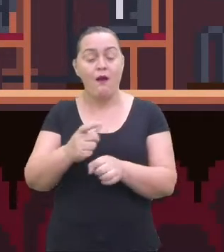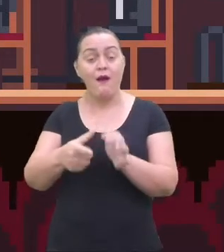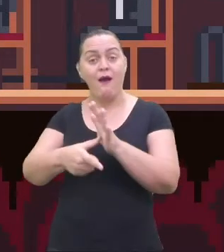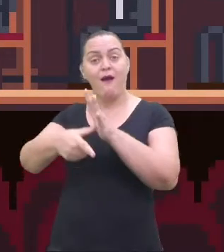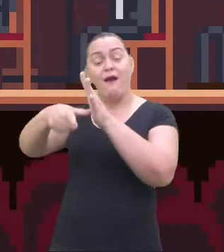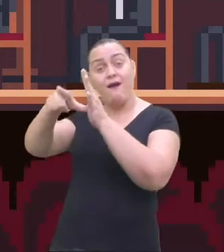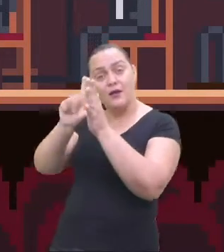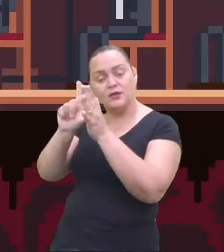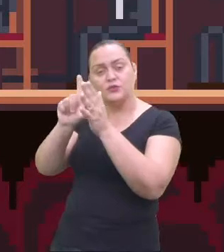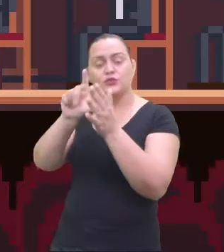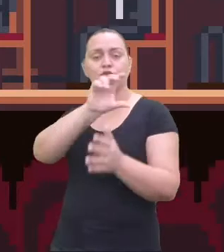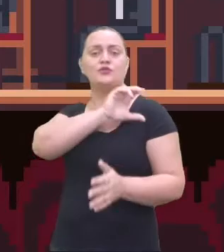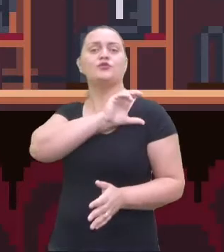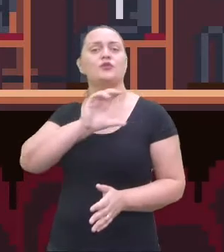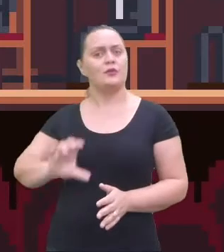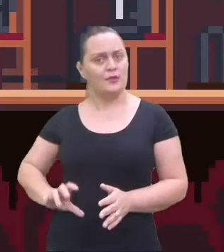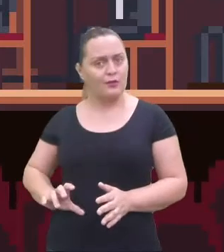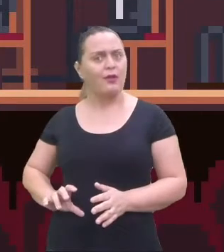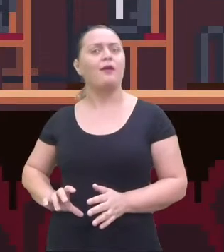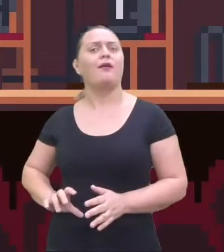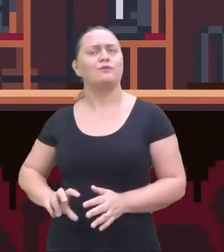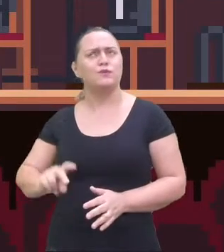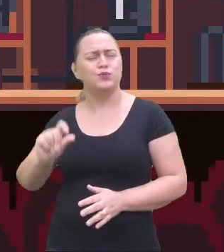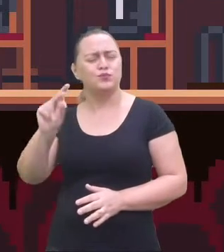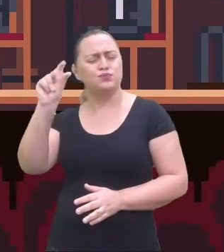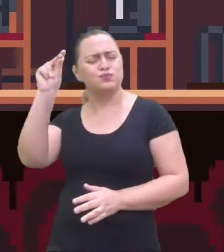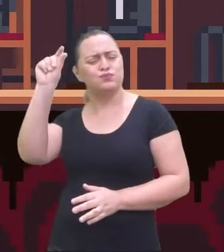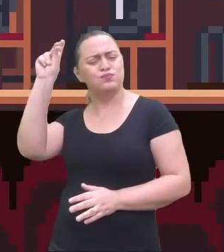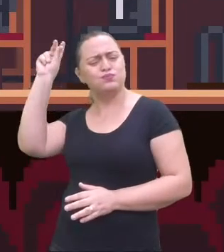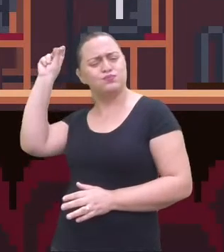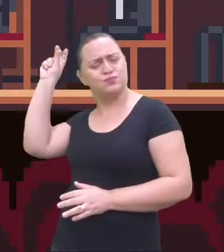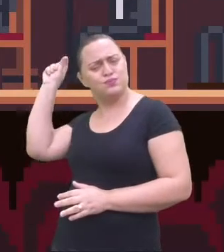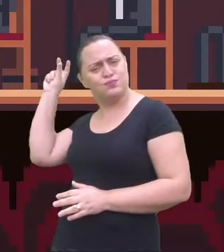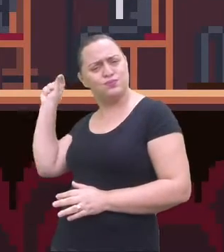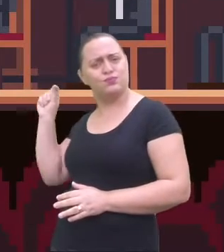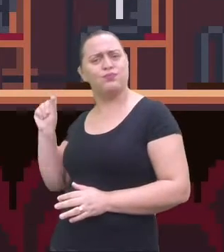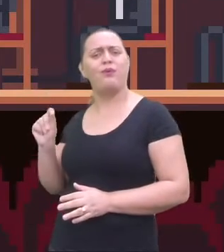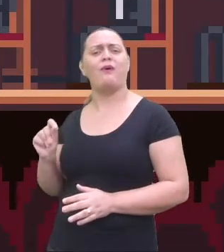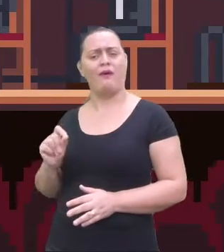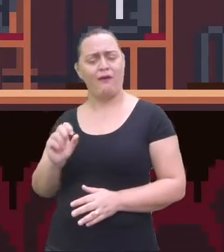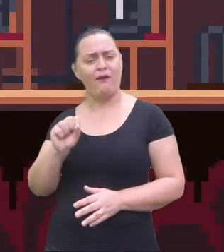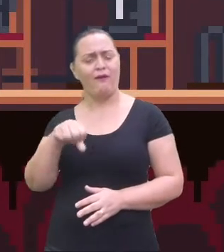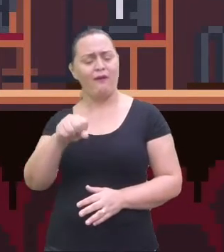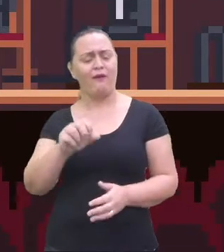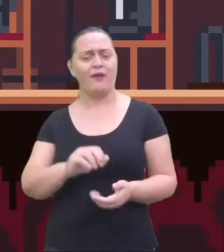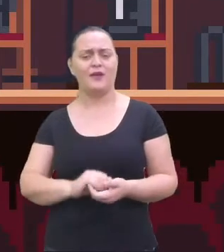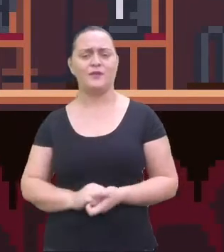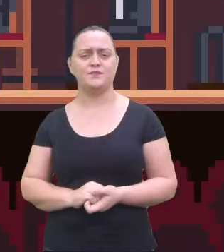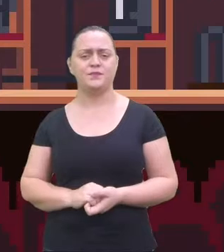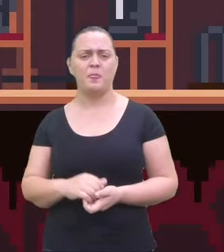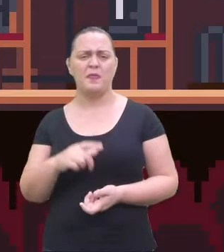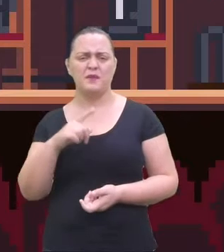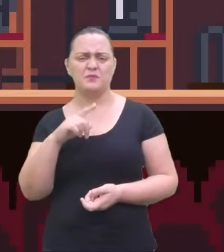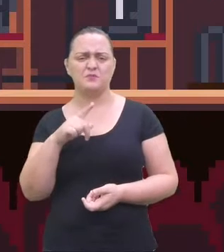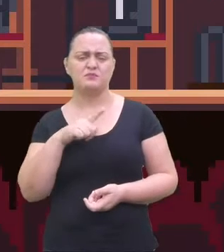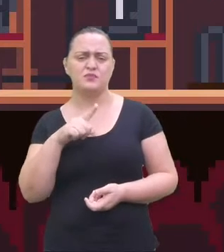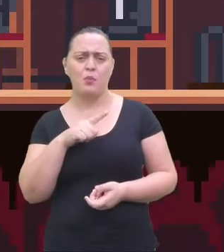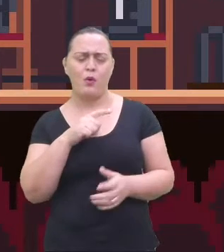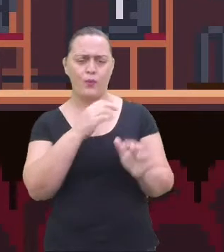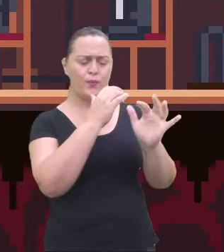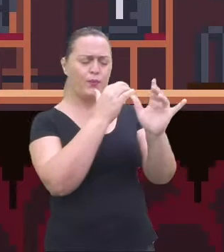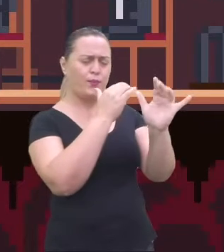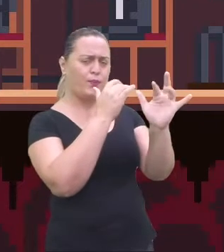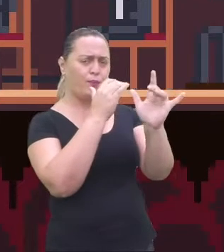tempo, muito tempo atrás, há 60 mil anos antes de Cristo. Vestígio de uma flauta feita de